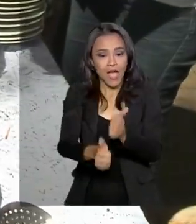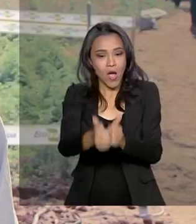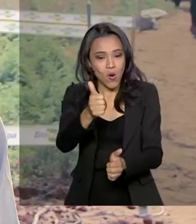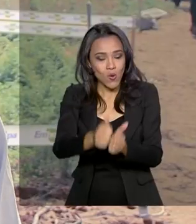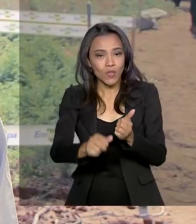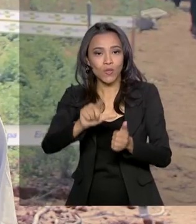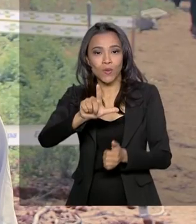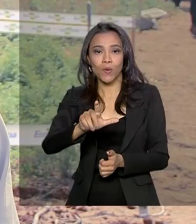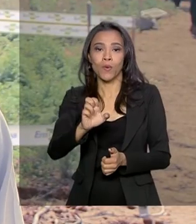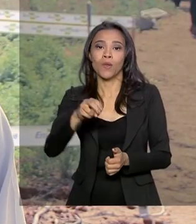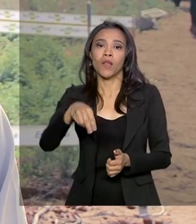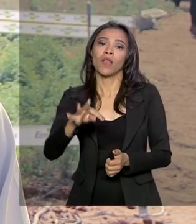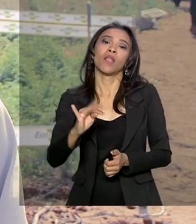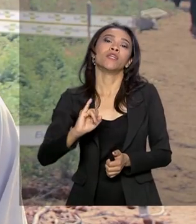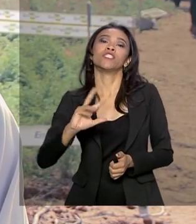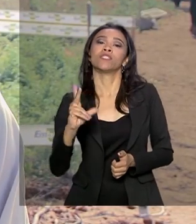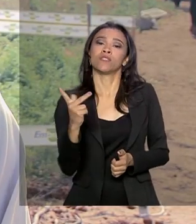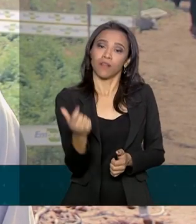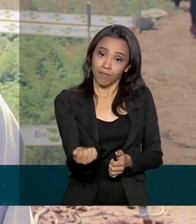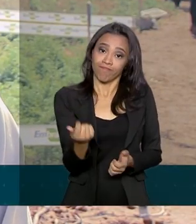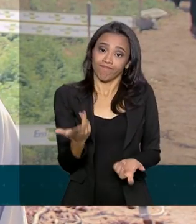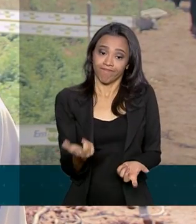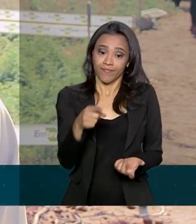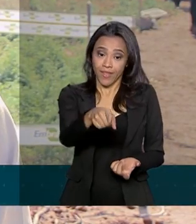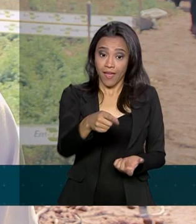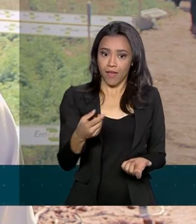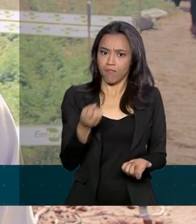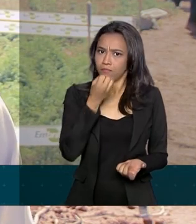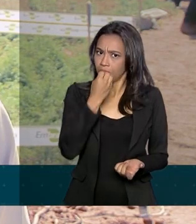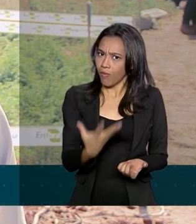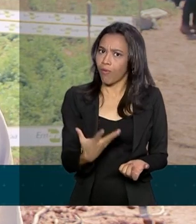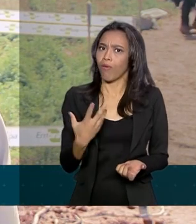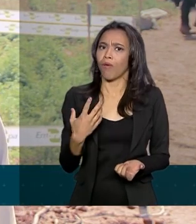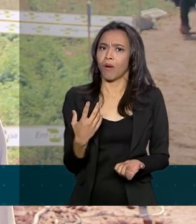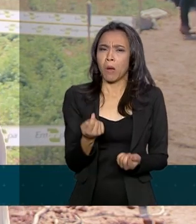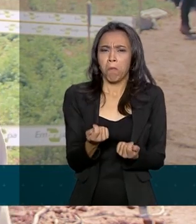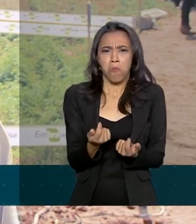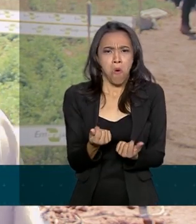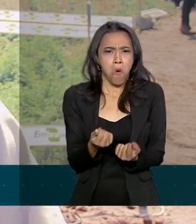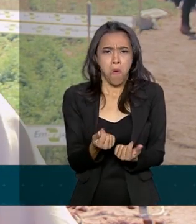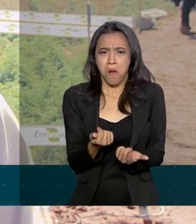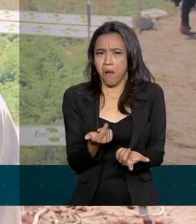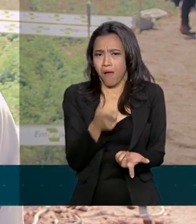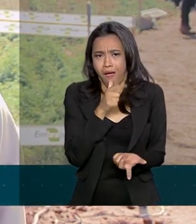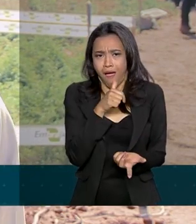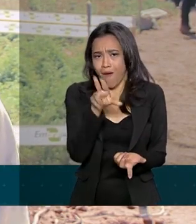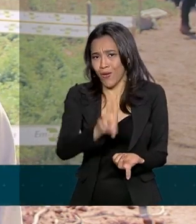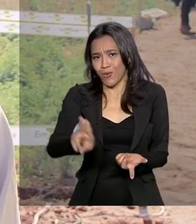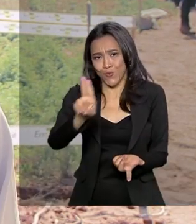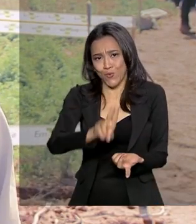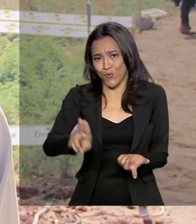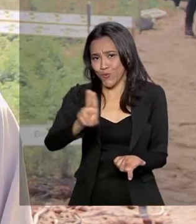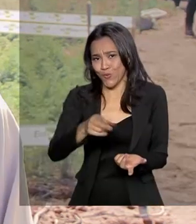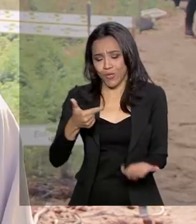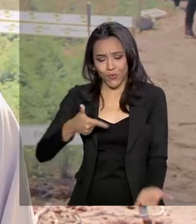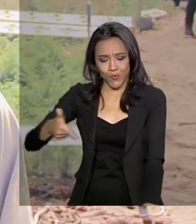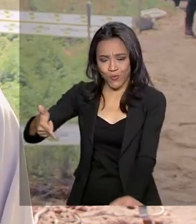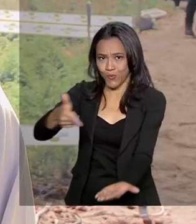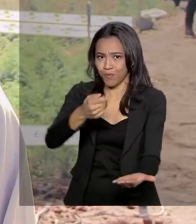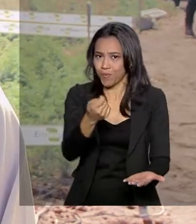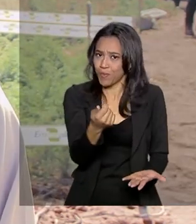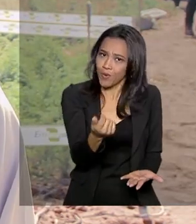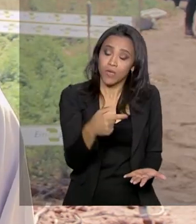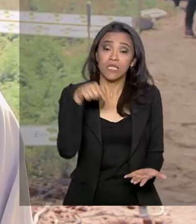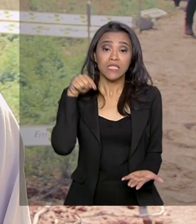lentilha. É uma planta muito sustentável, necessita-se de muito pouca água, que é uma coisa que está muito em foco hoje. E